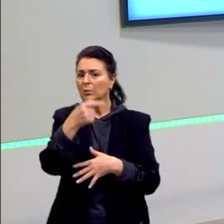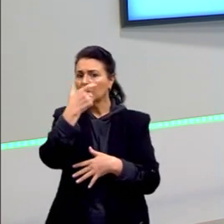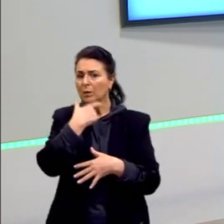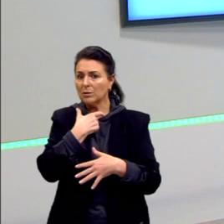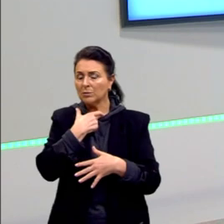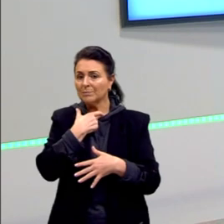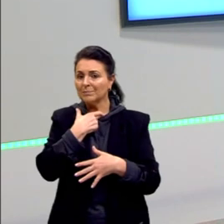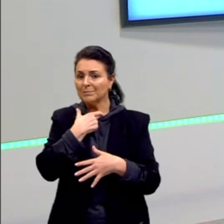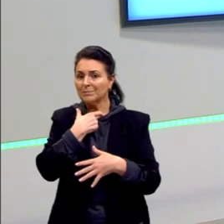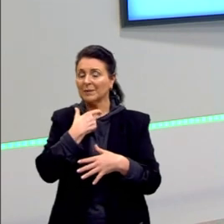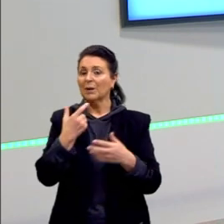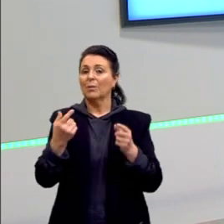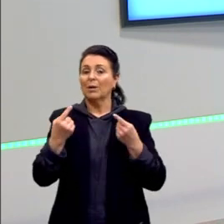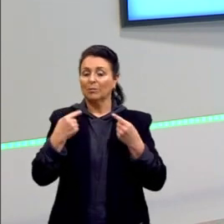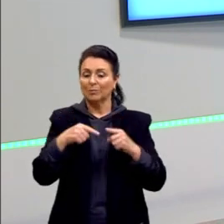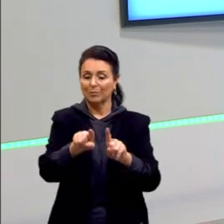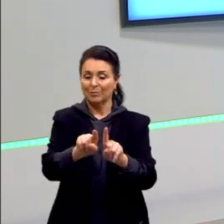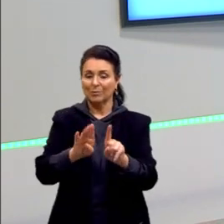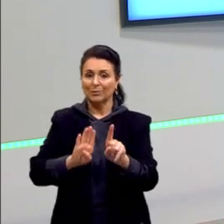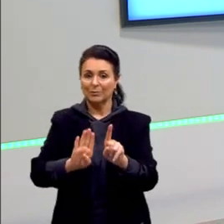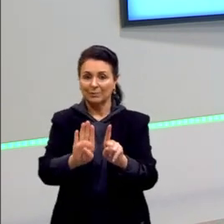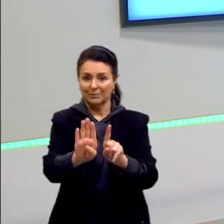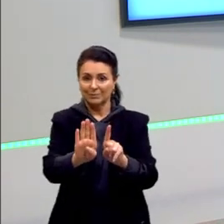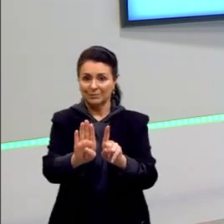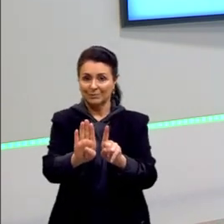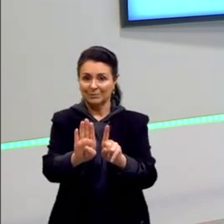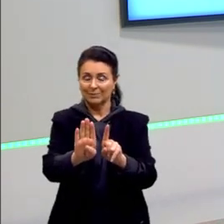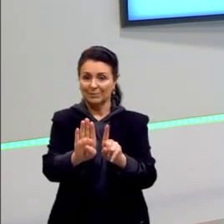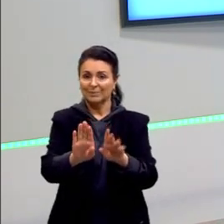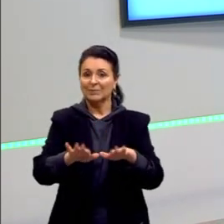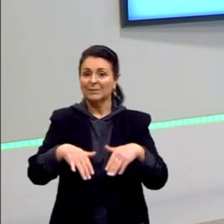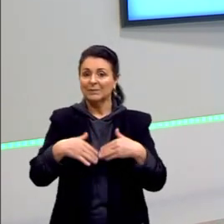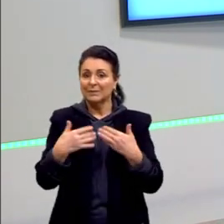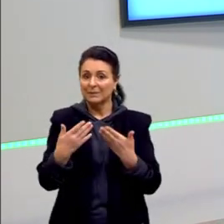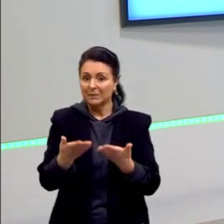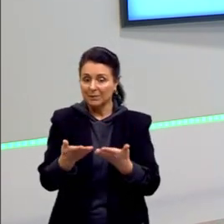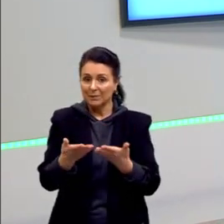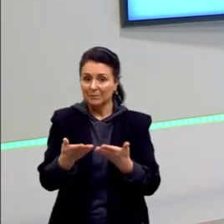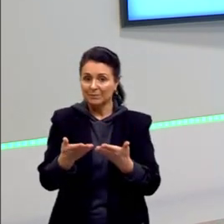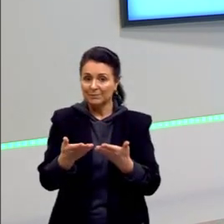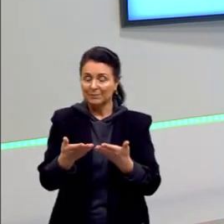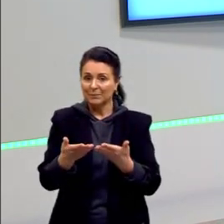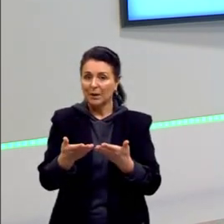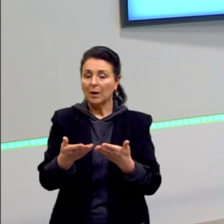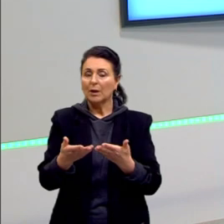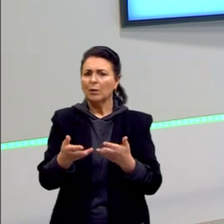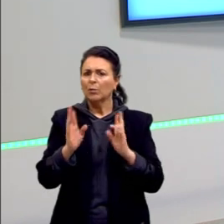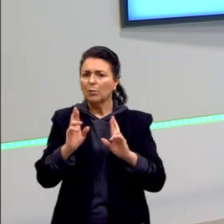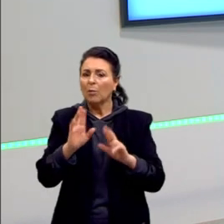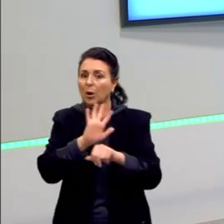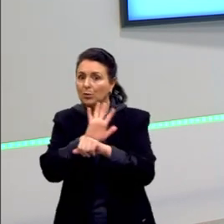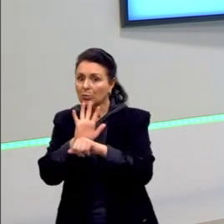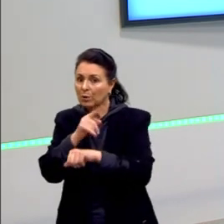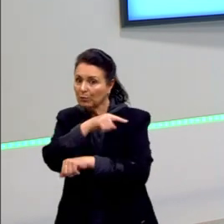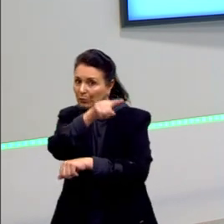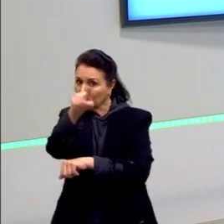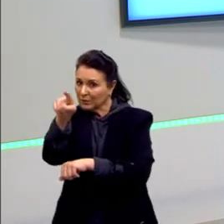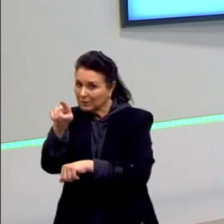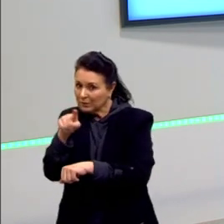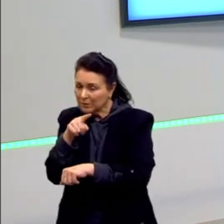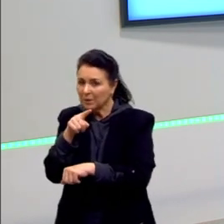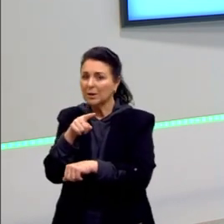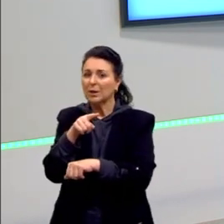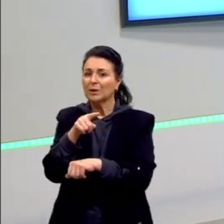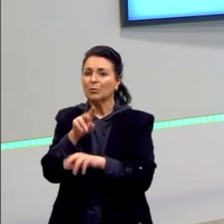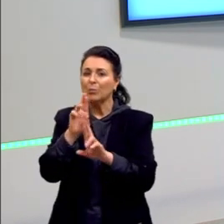Recessivo, não Eu falei até várias vezes. É recessivo, é recessivo. Então, é isso aí, pessoal. Espero que eu tenha ajudado vocês. Espero que vocês